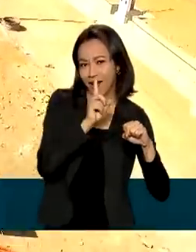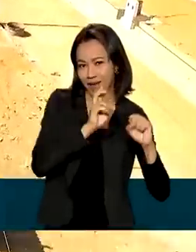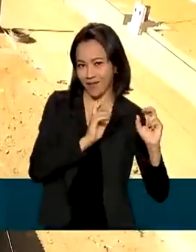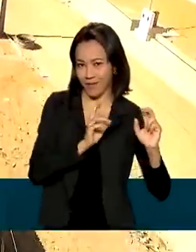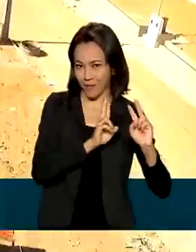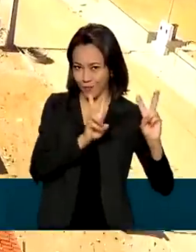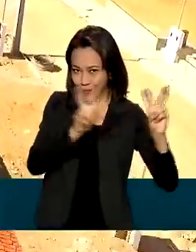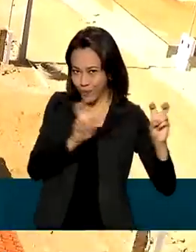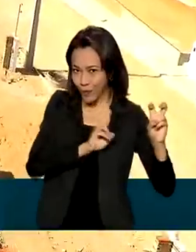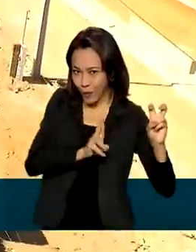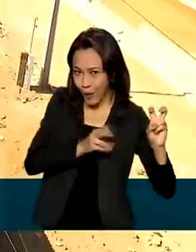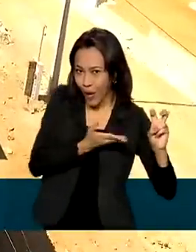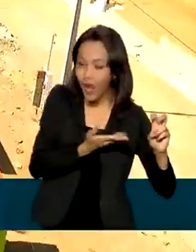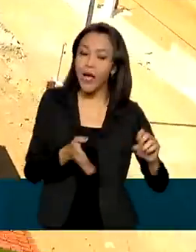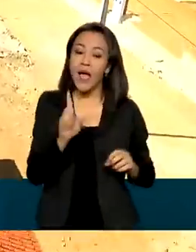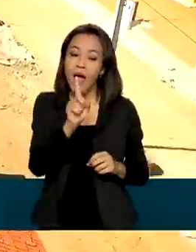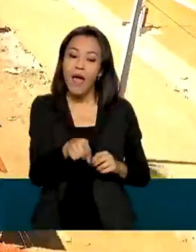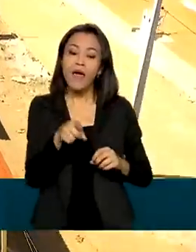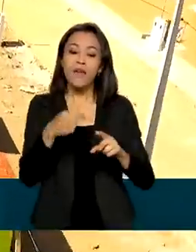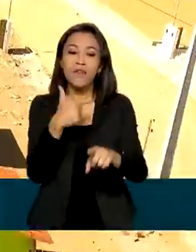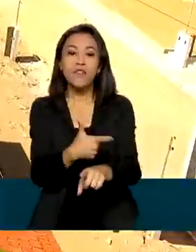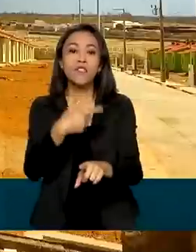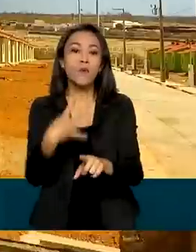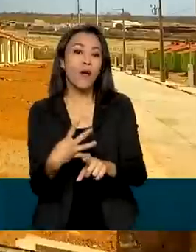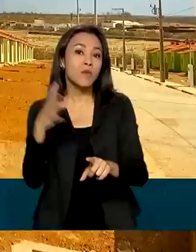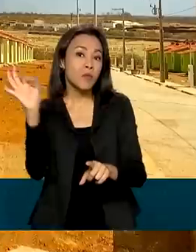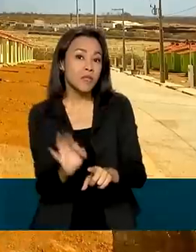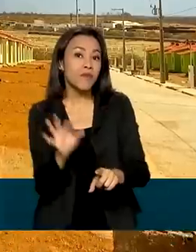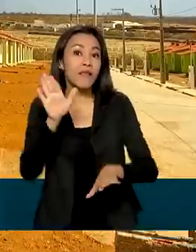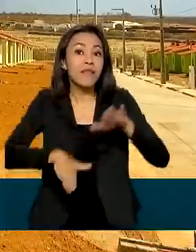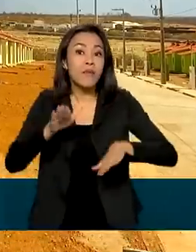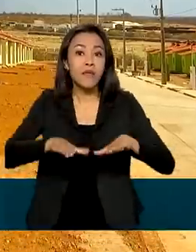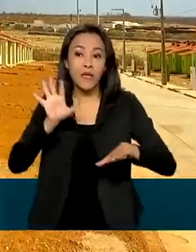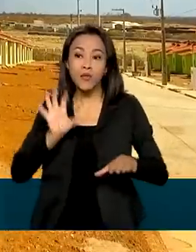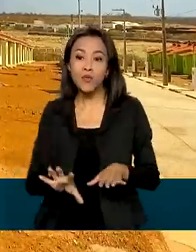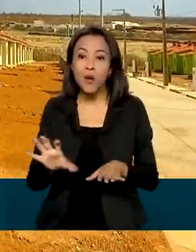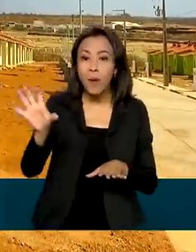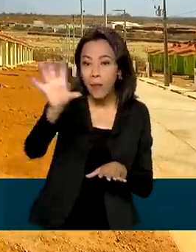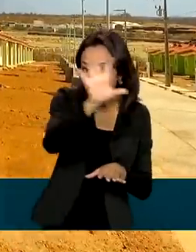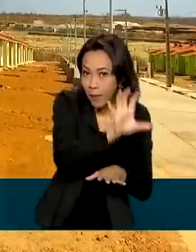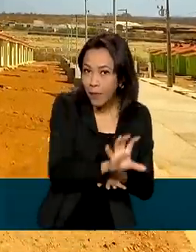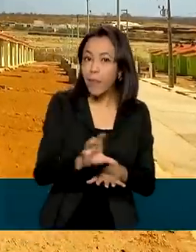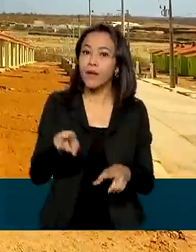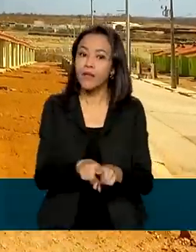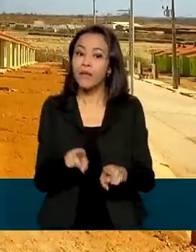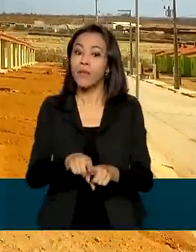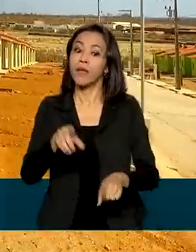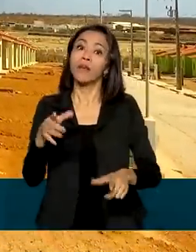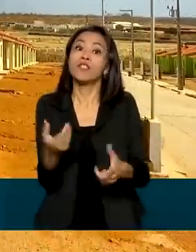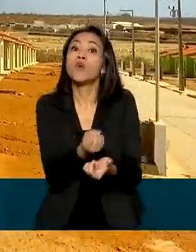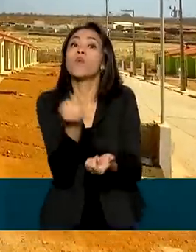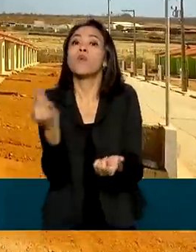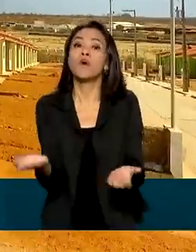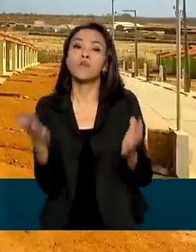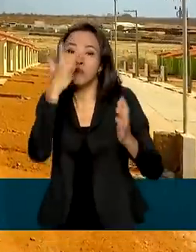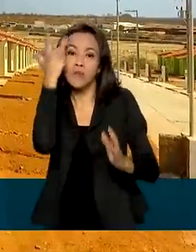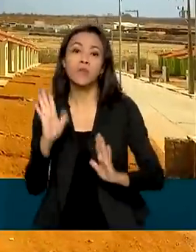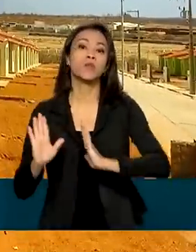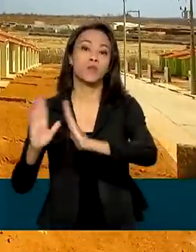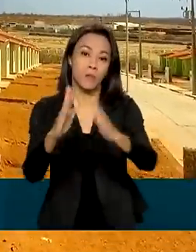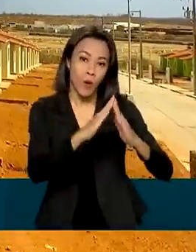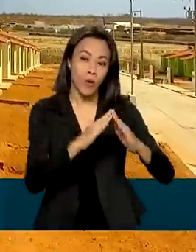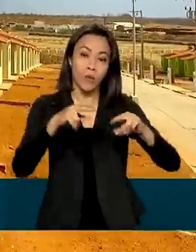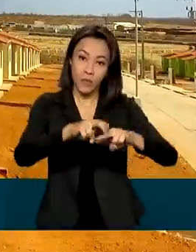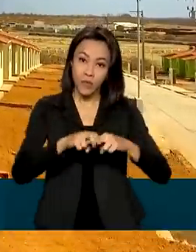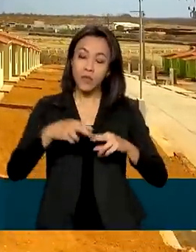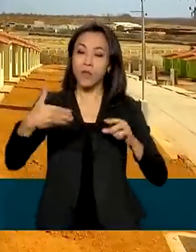a 21,4%, conforme a região, a renda familiar e ainda o tamanho da população do município. Com isso, o